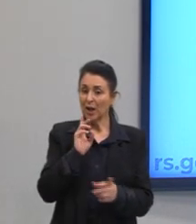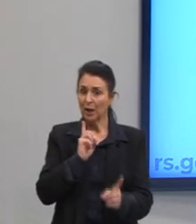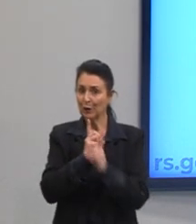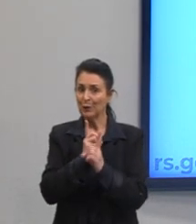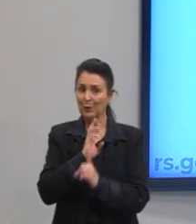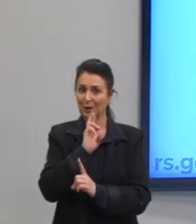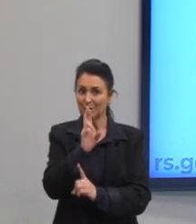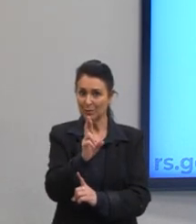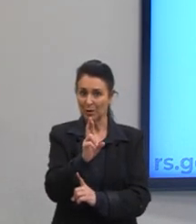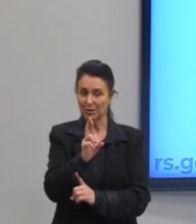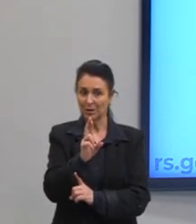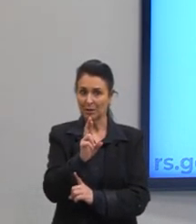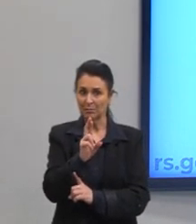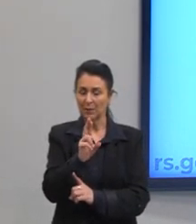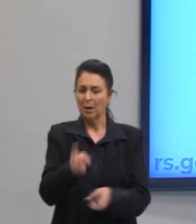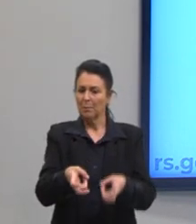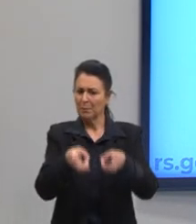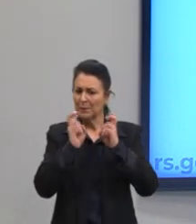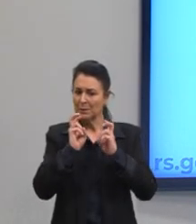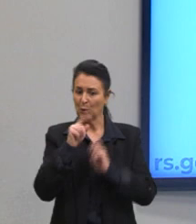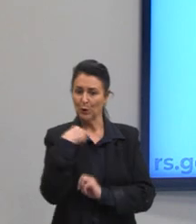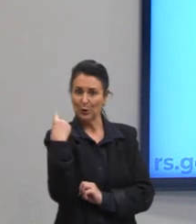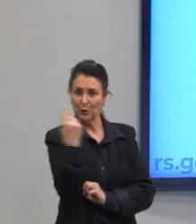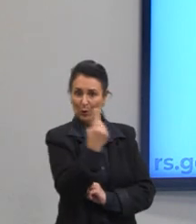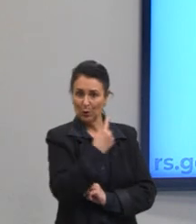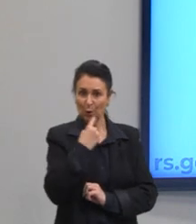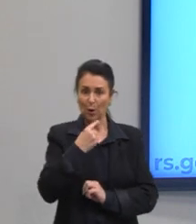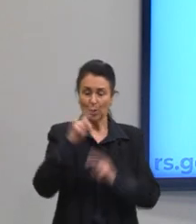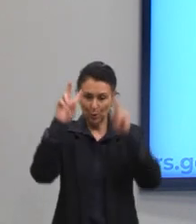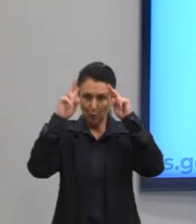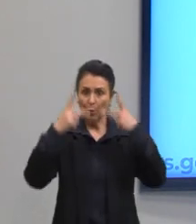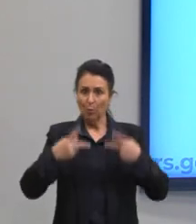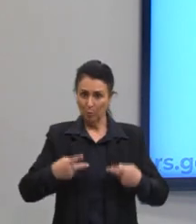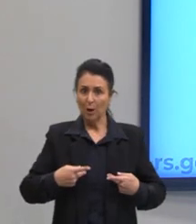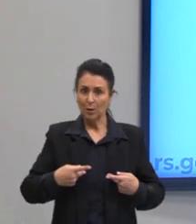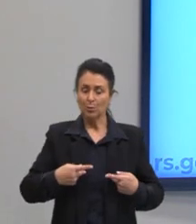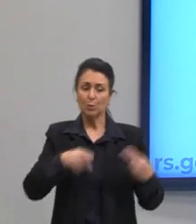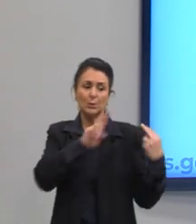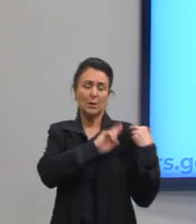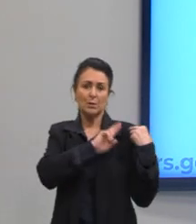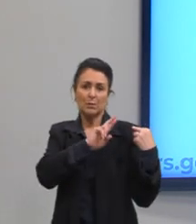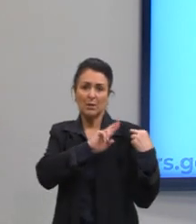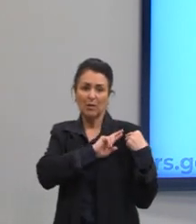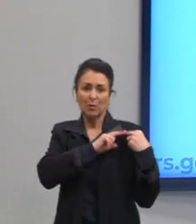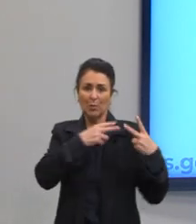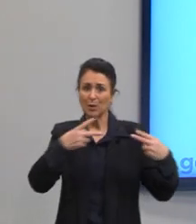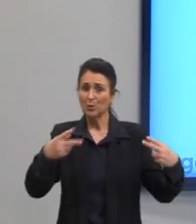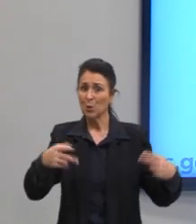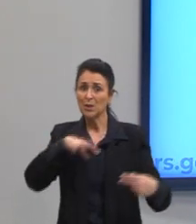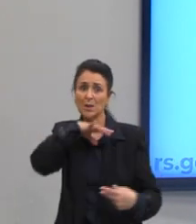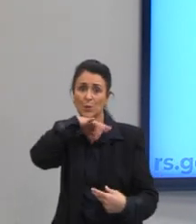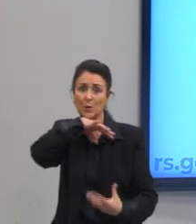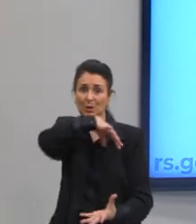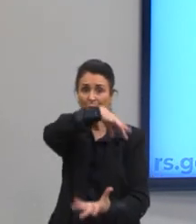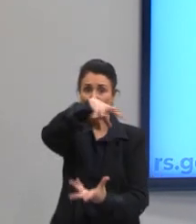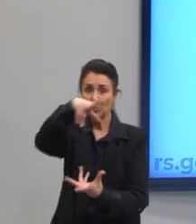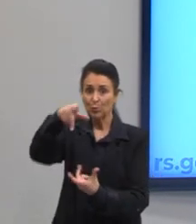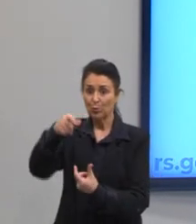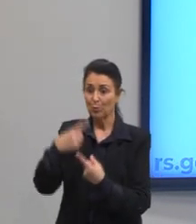constatação do ser humano como responsável pela condição caótica do mundo. O homem respondeu, nós outros